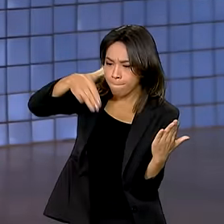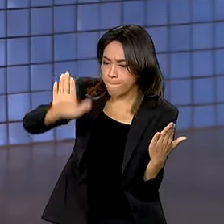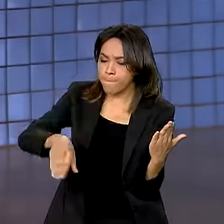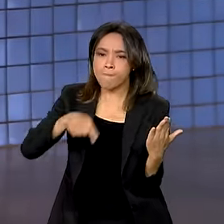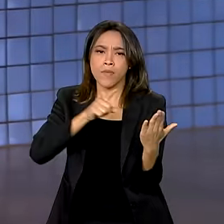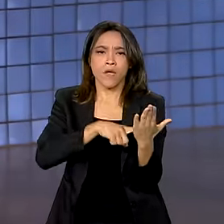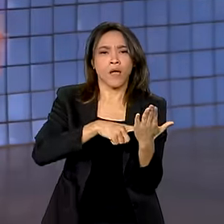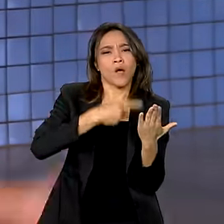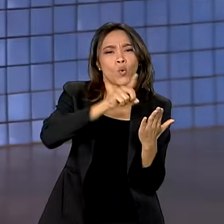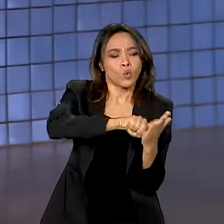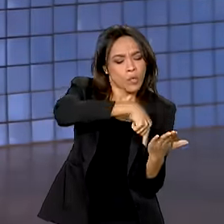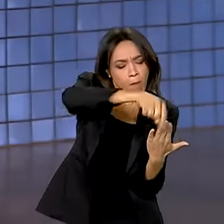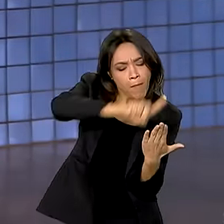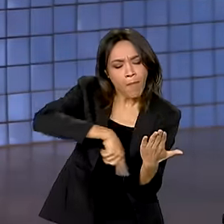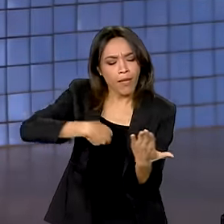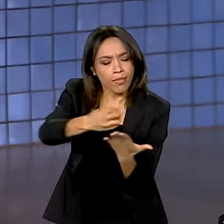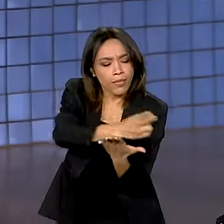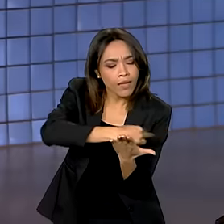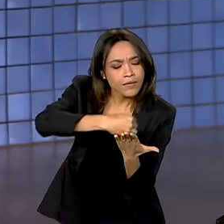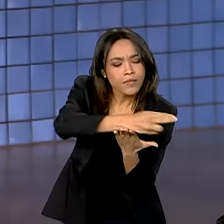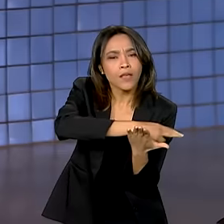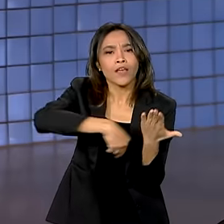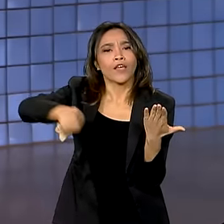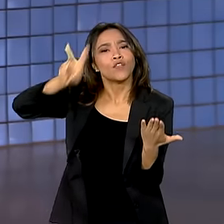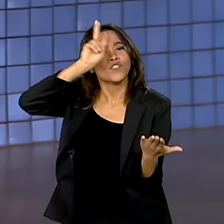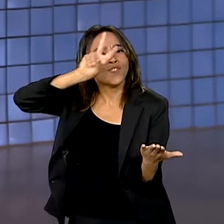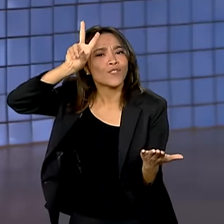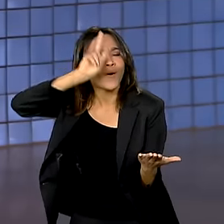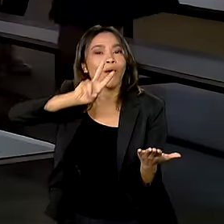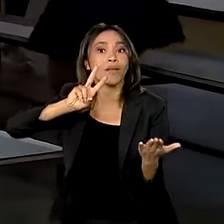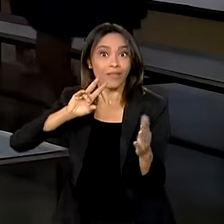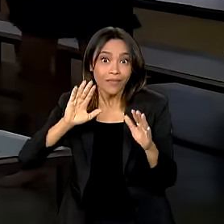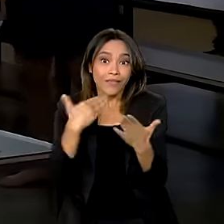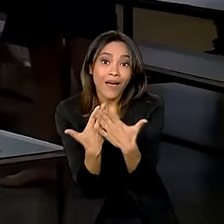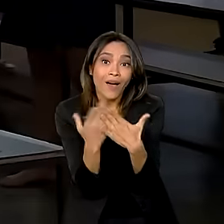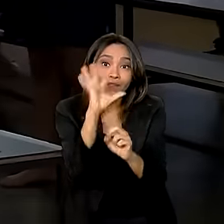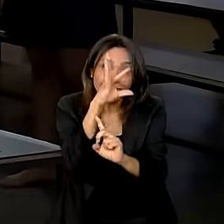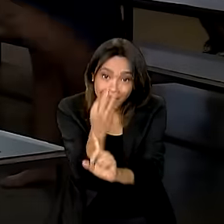cera, desenho, história lá na aula de artes.